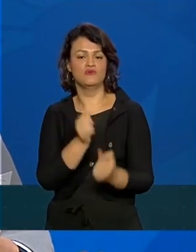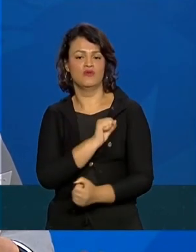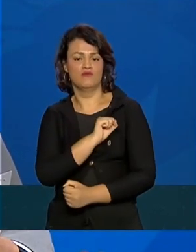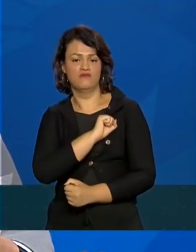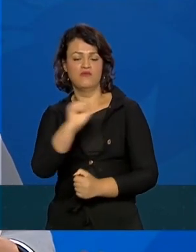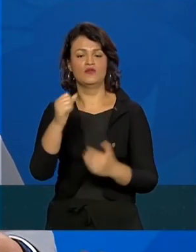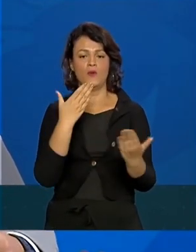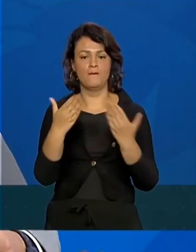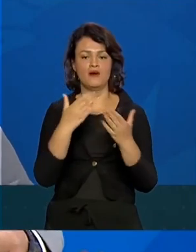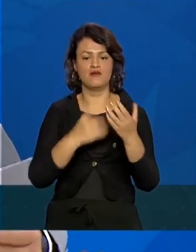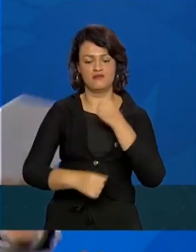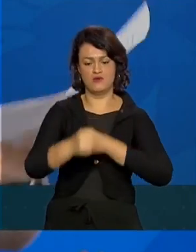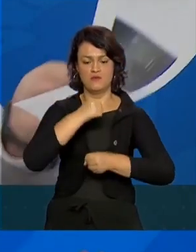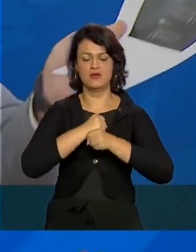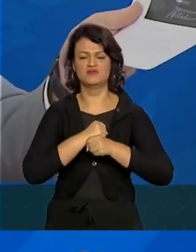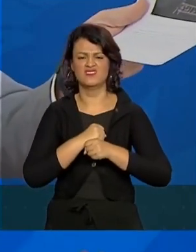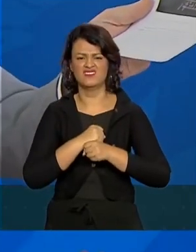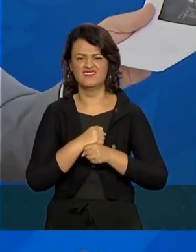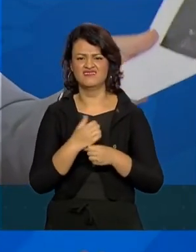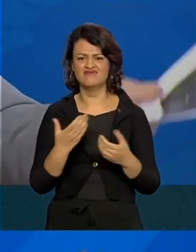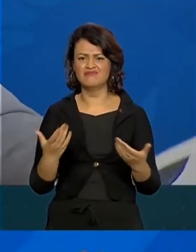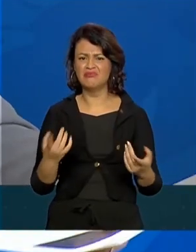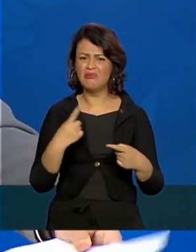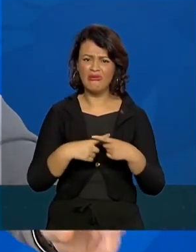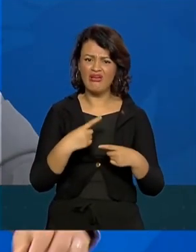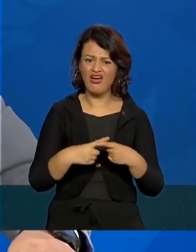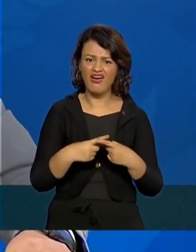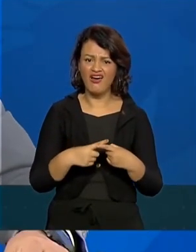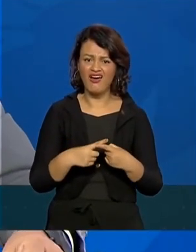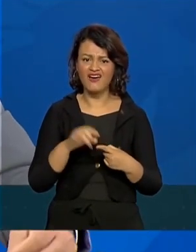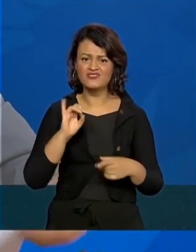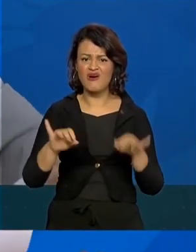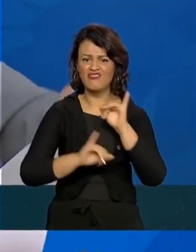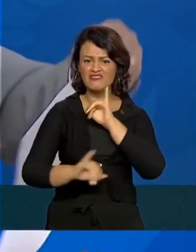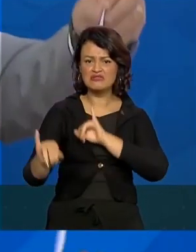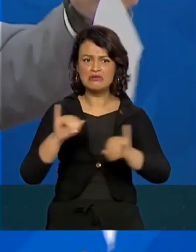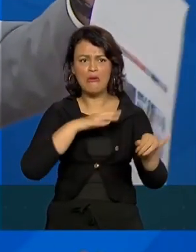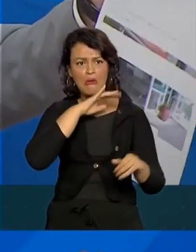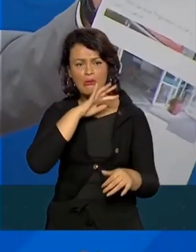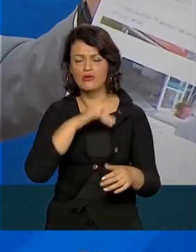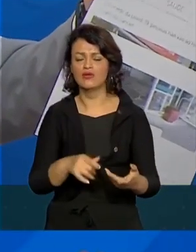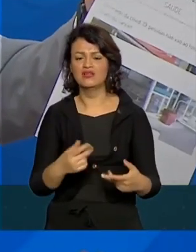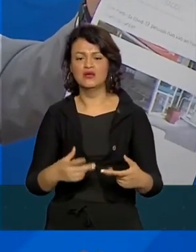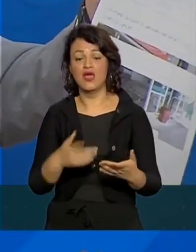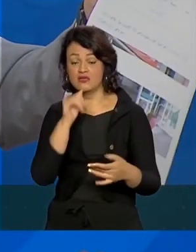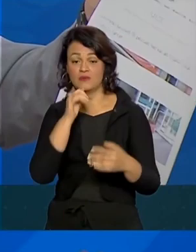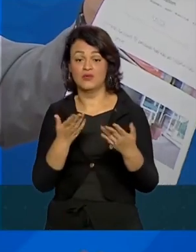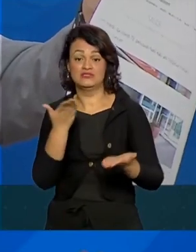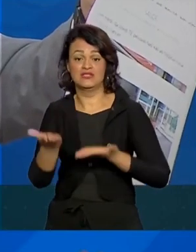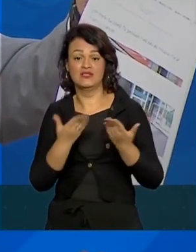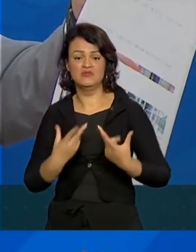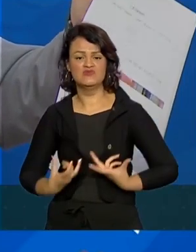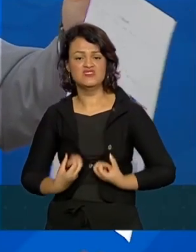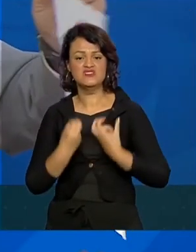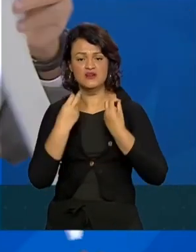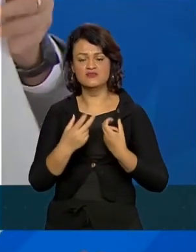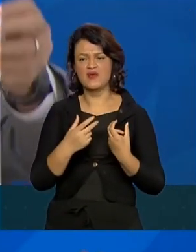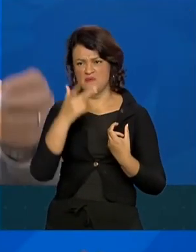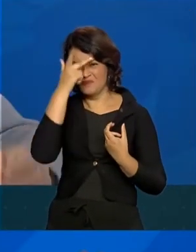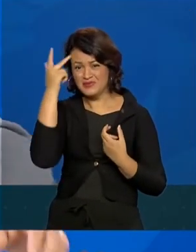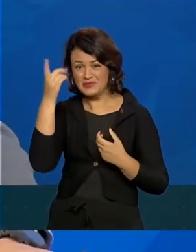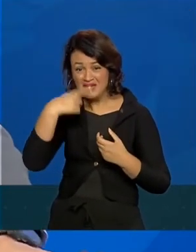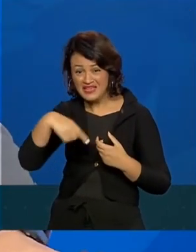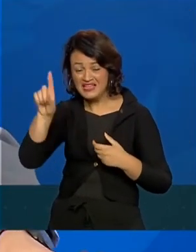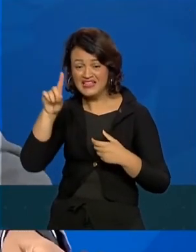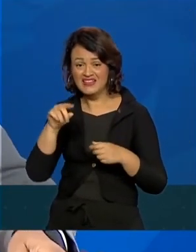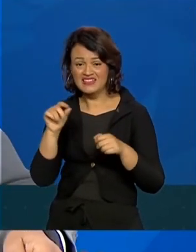comparação com o 2019. Por que isso, meus senhores? Aqui também, tratamento de câncer. As pessoas estão deixando de